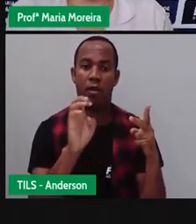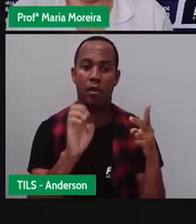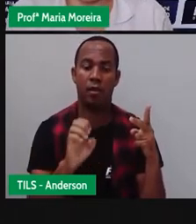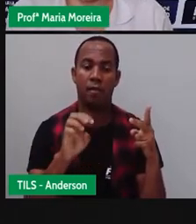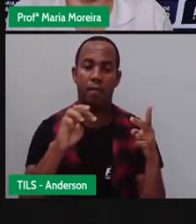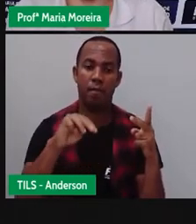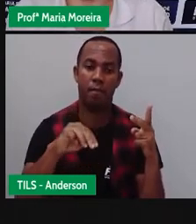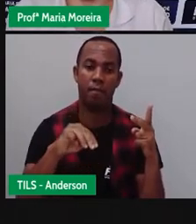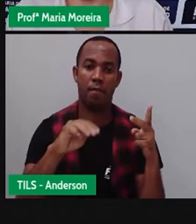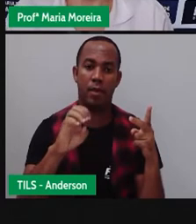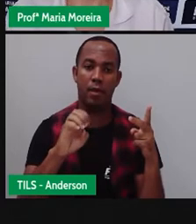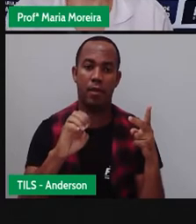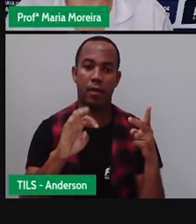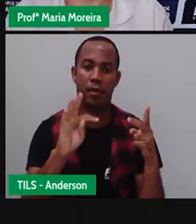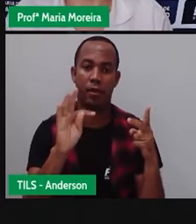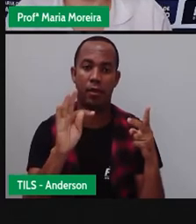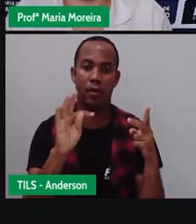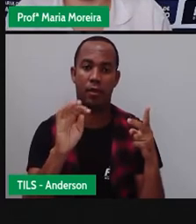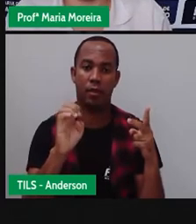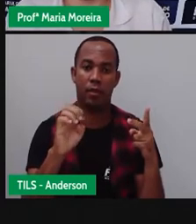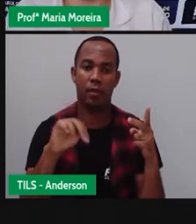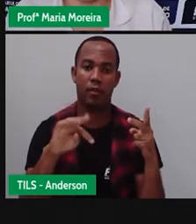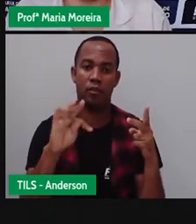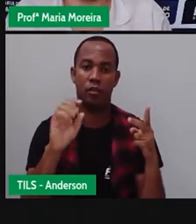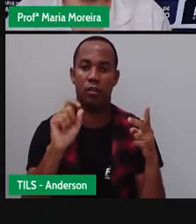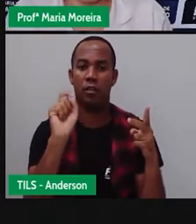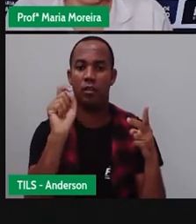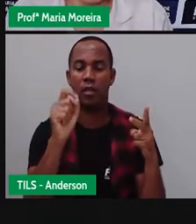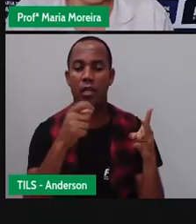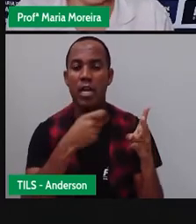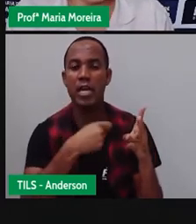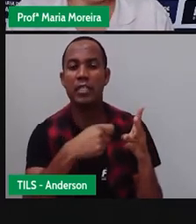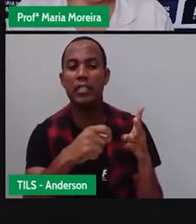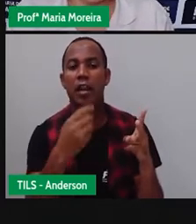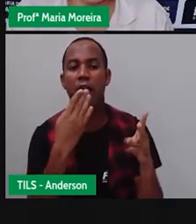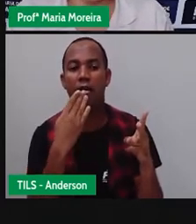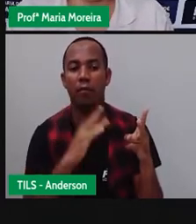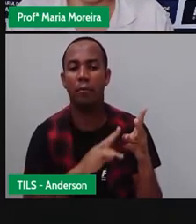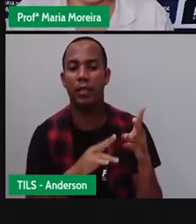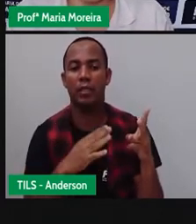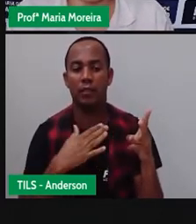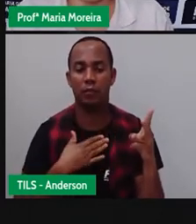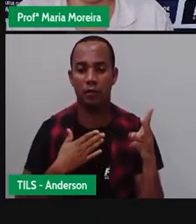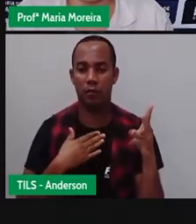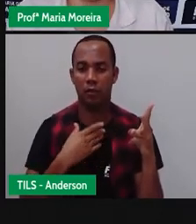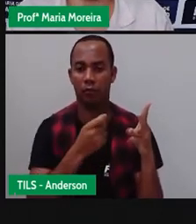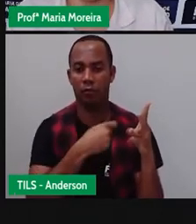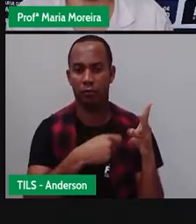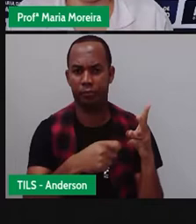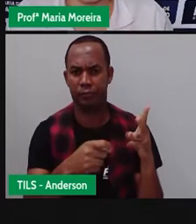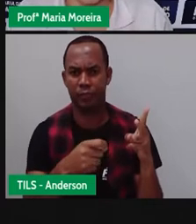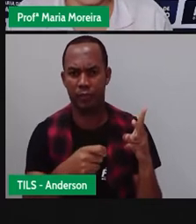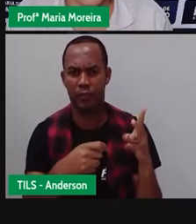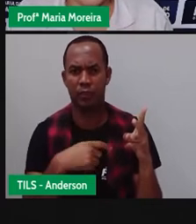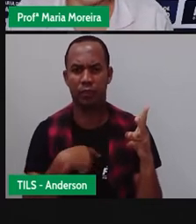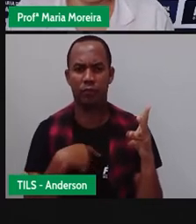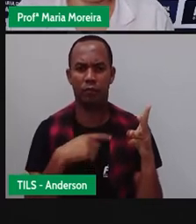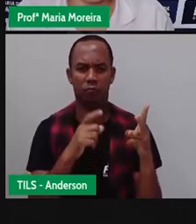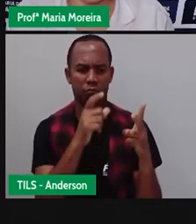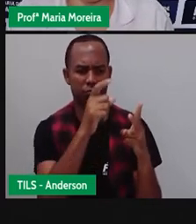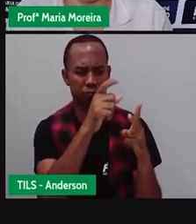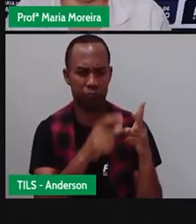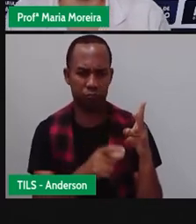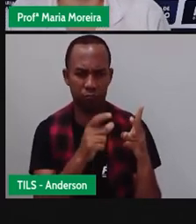O remetente é quem escreve o bilhete. No corpo do texto vai ter o quê? Uma mensagem curta,